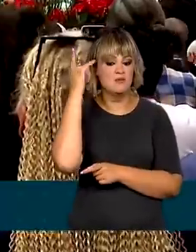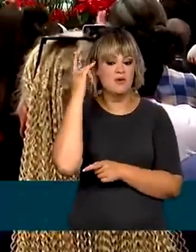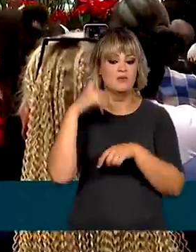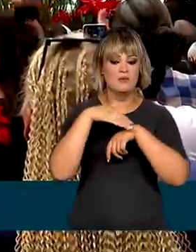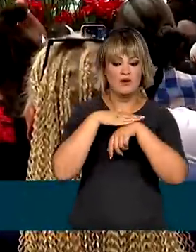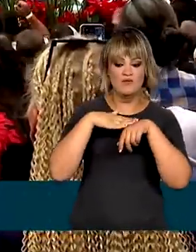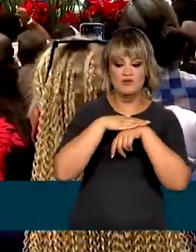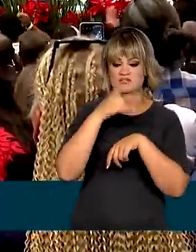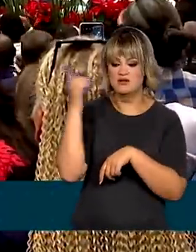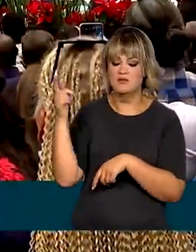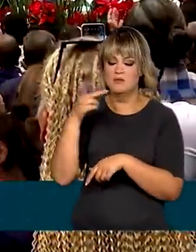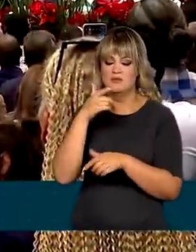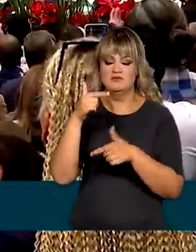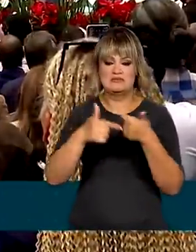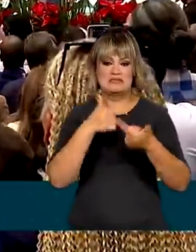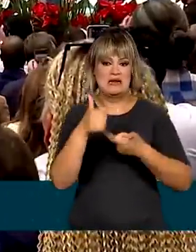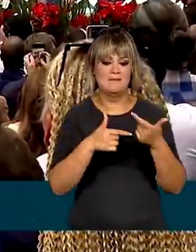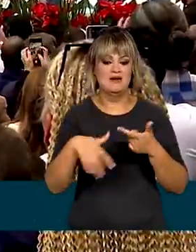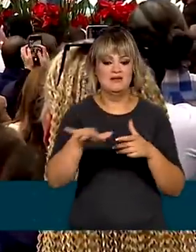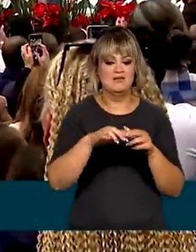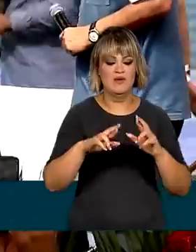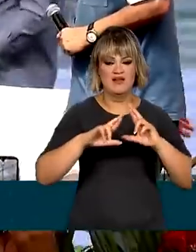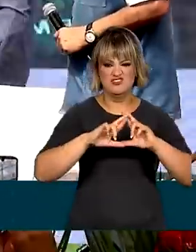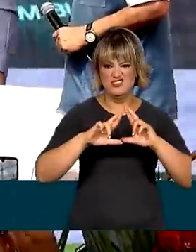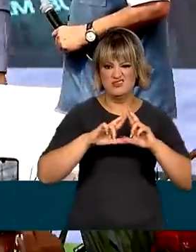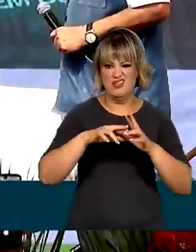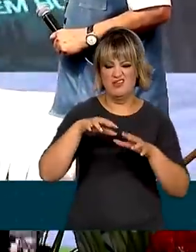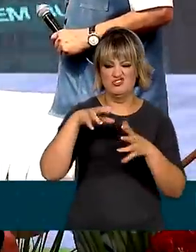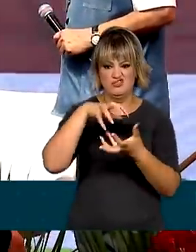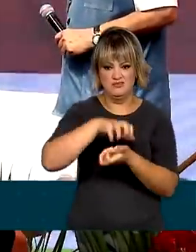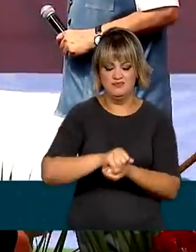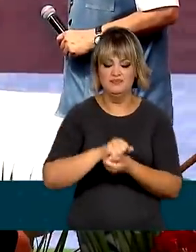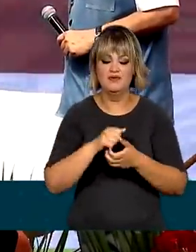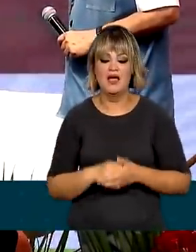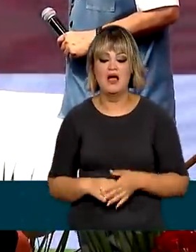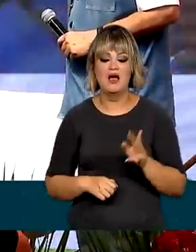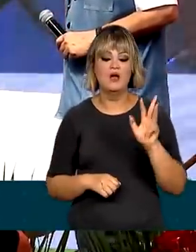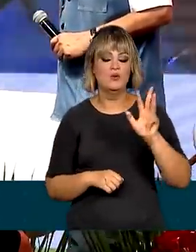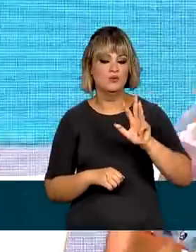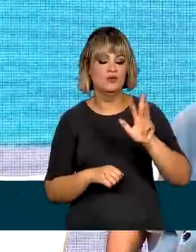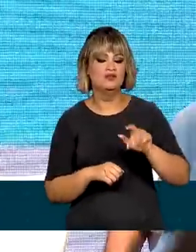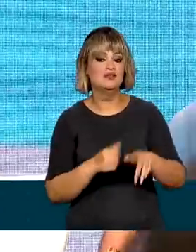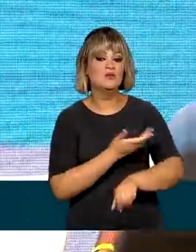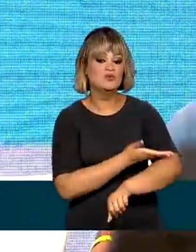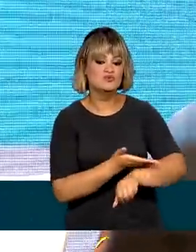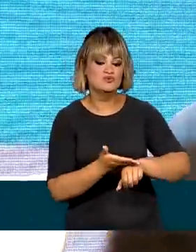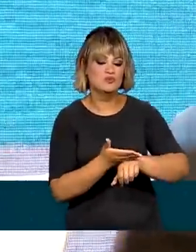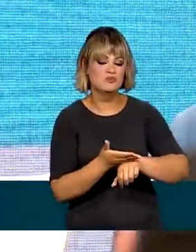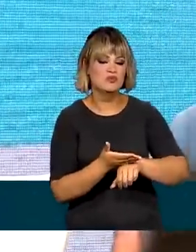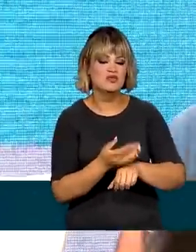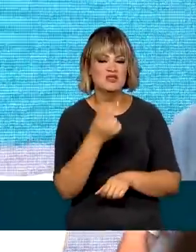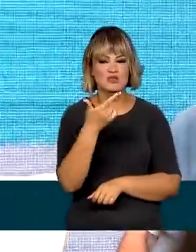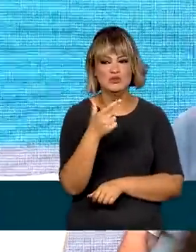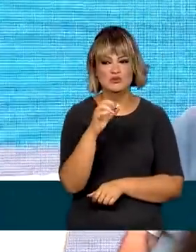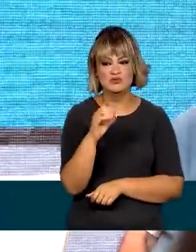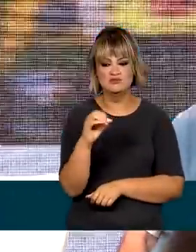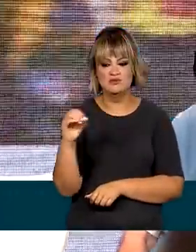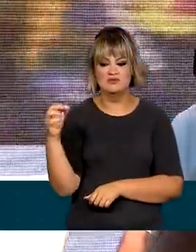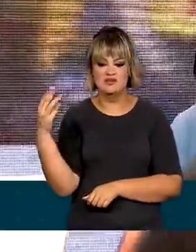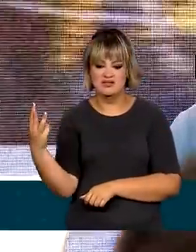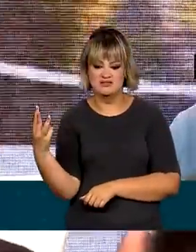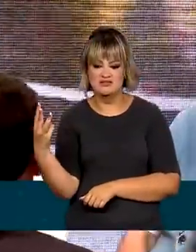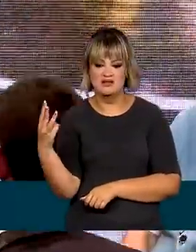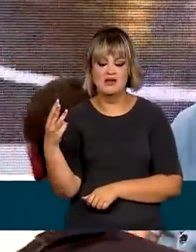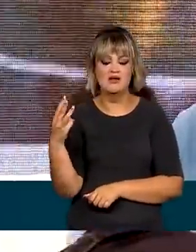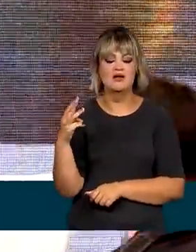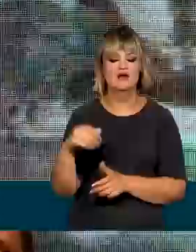encontro com os catadores de material reciclável. O presidente eleito retomou uma tradição que se iniciou em 2003, em seu